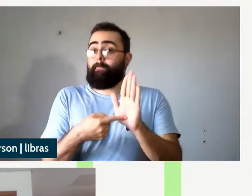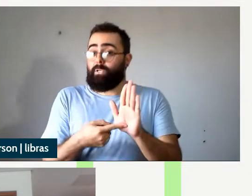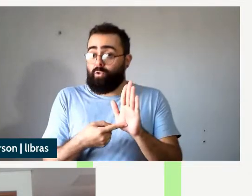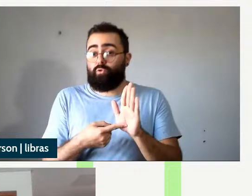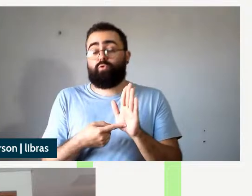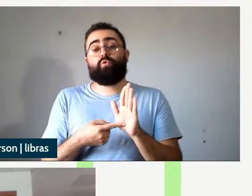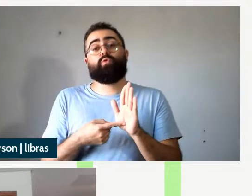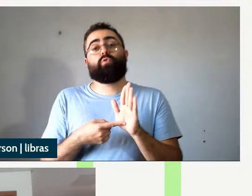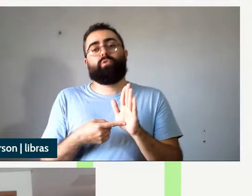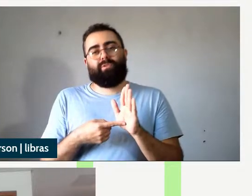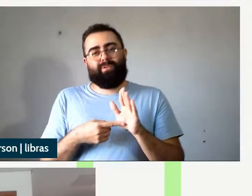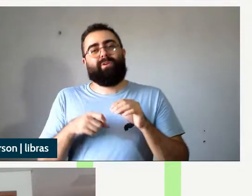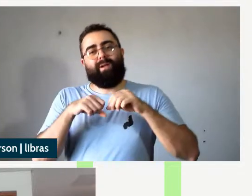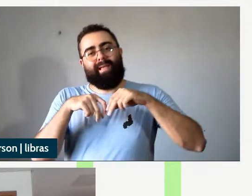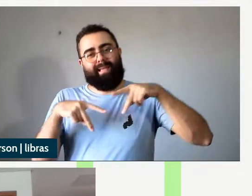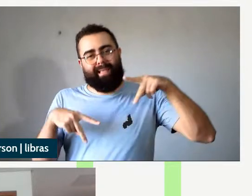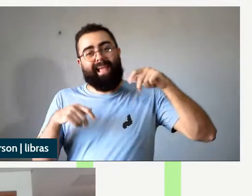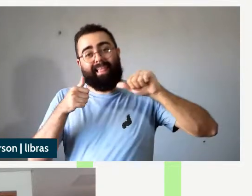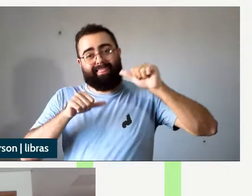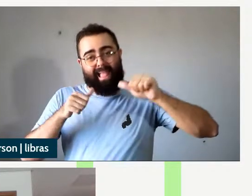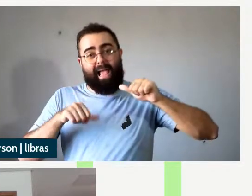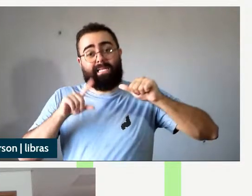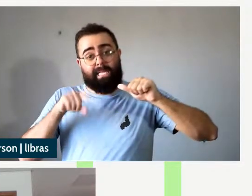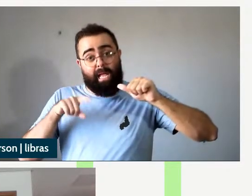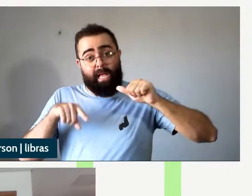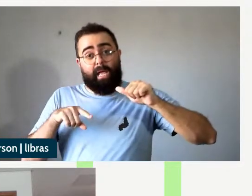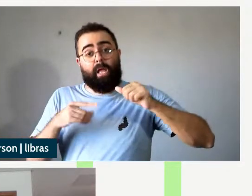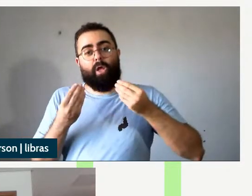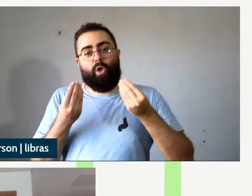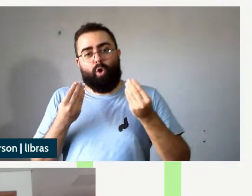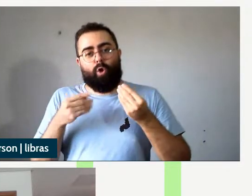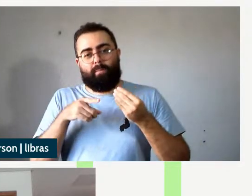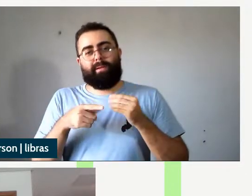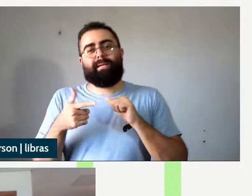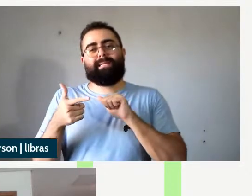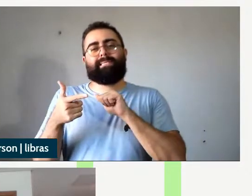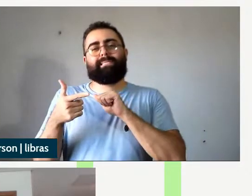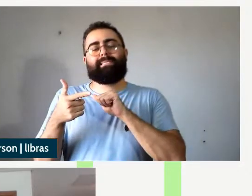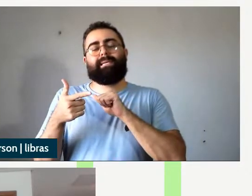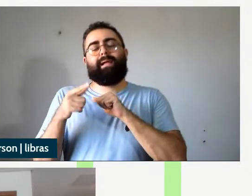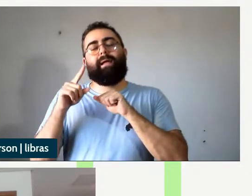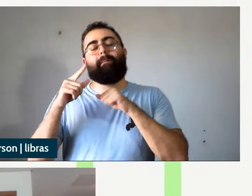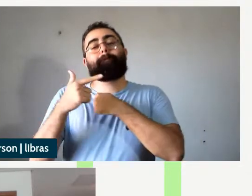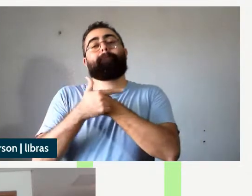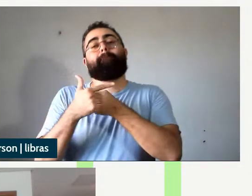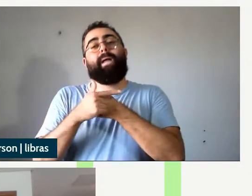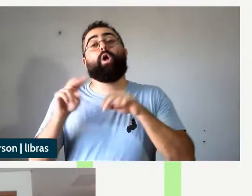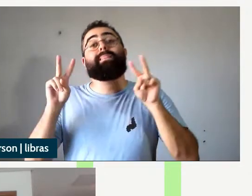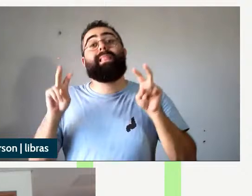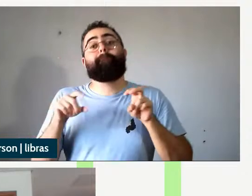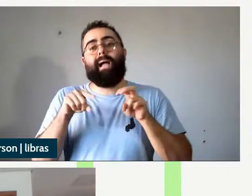da estrutura temática né desses verbos e